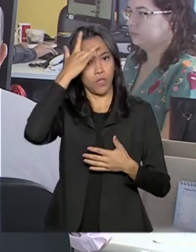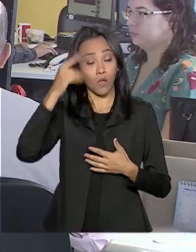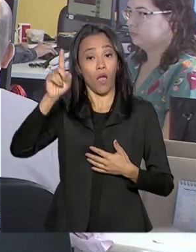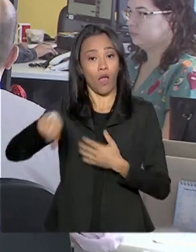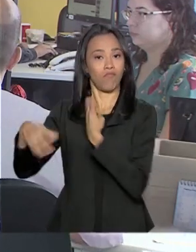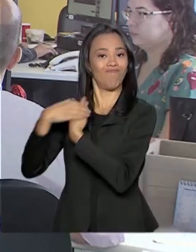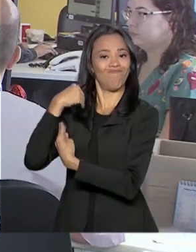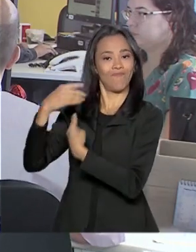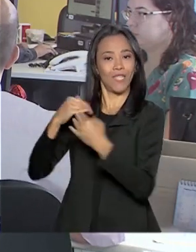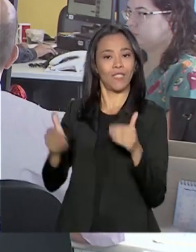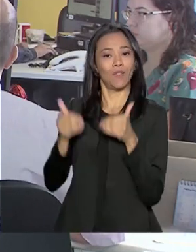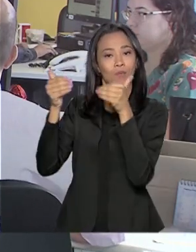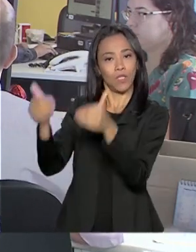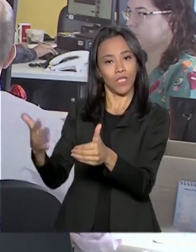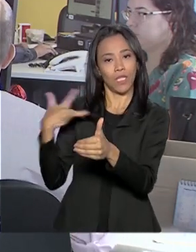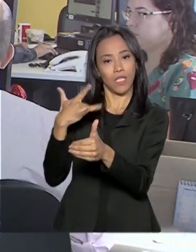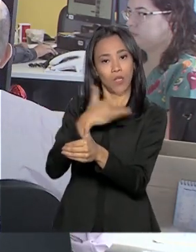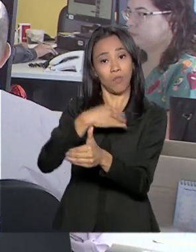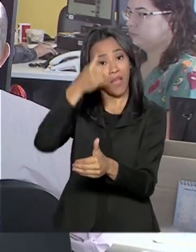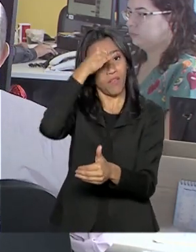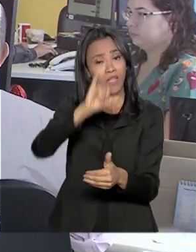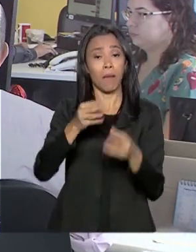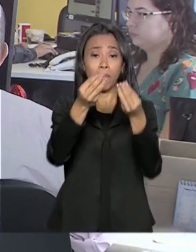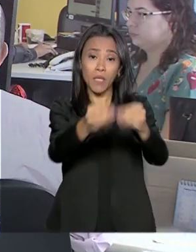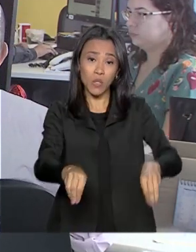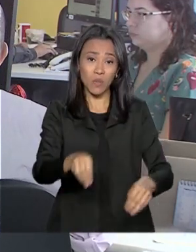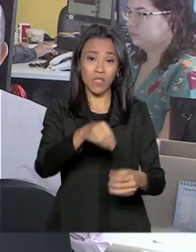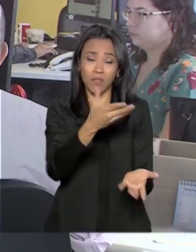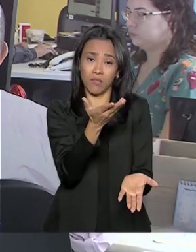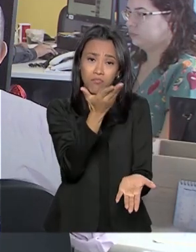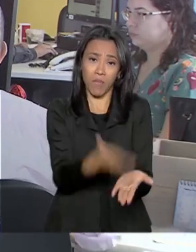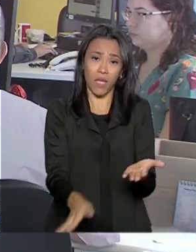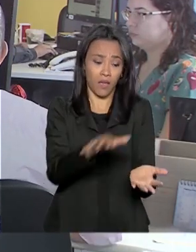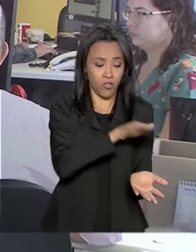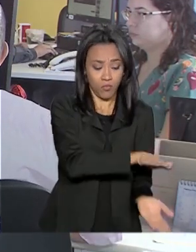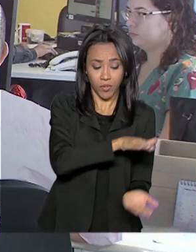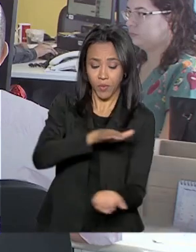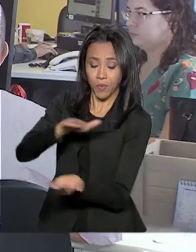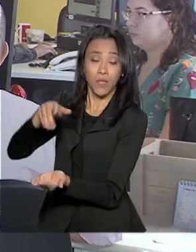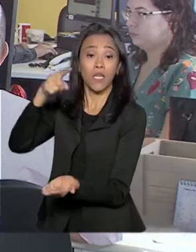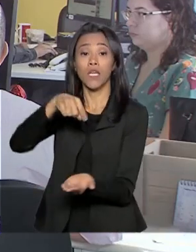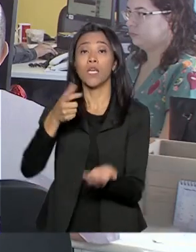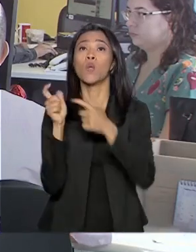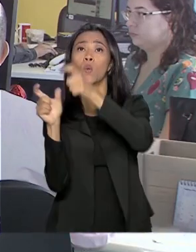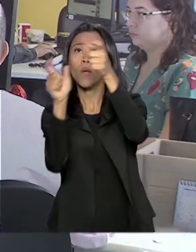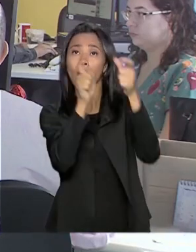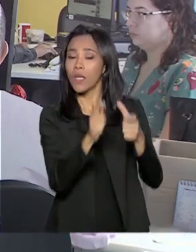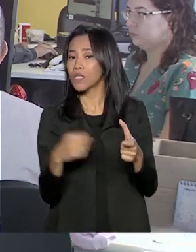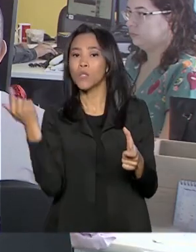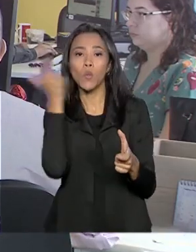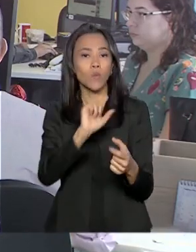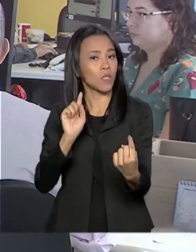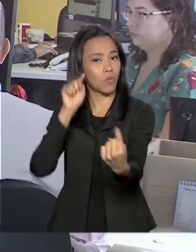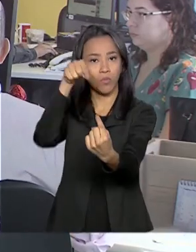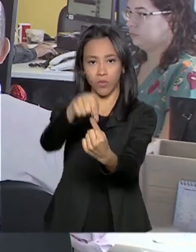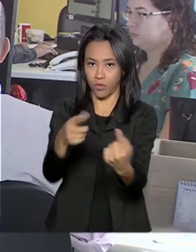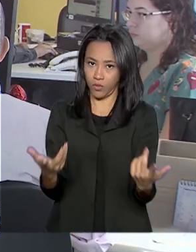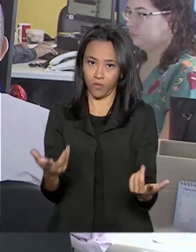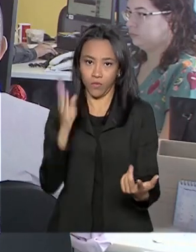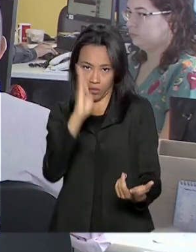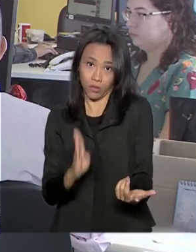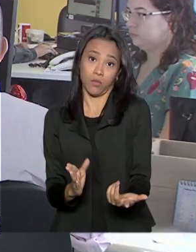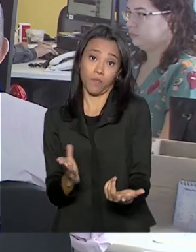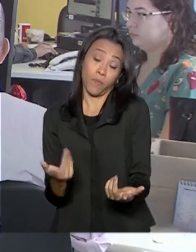do Ministério para evitar o desperdício de doses nos locais que não alcançaram a meta de imunização no público-alvo. Apesar de